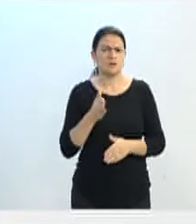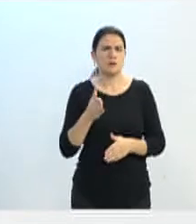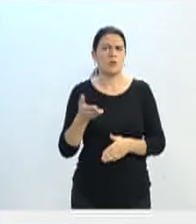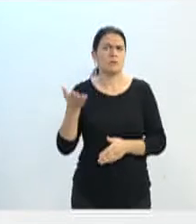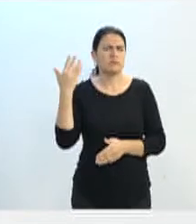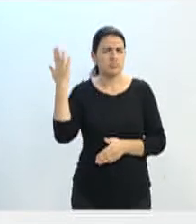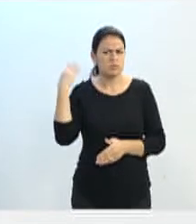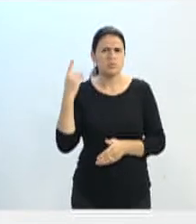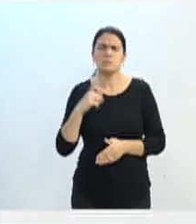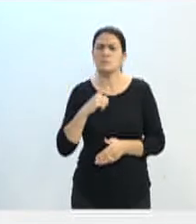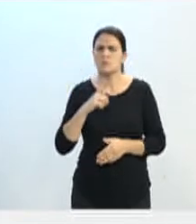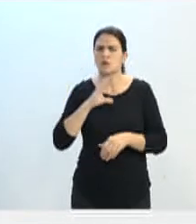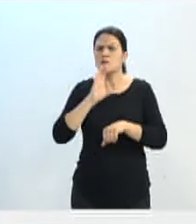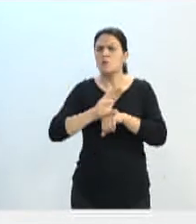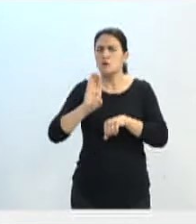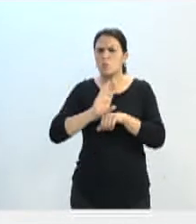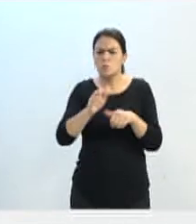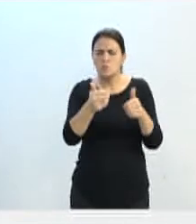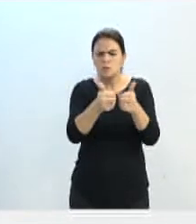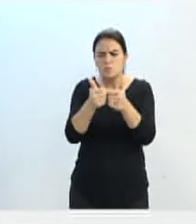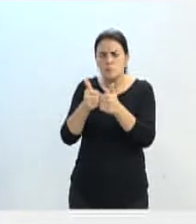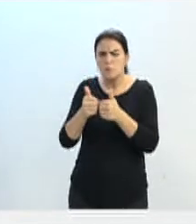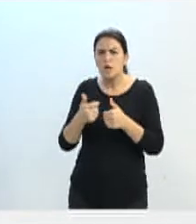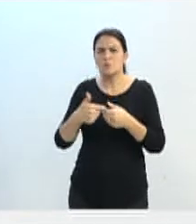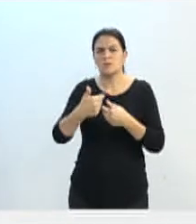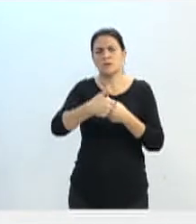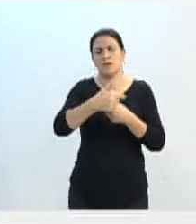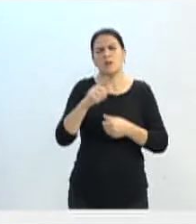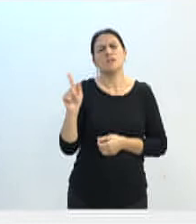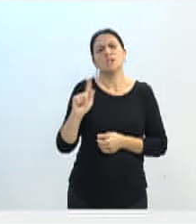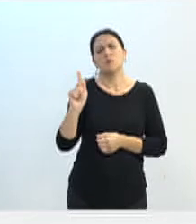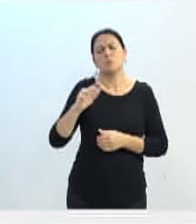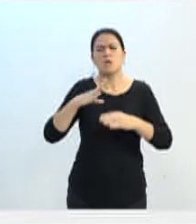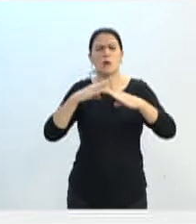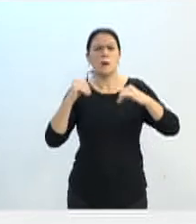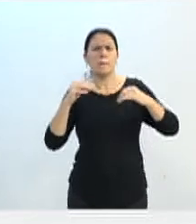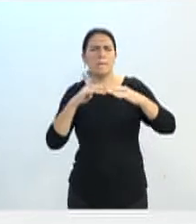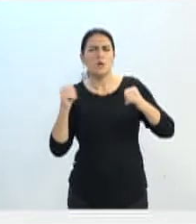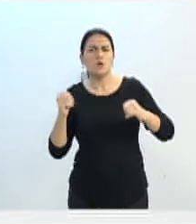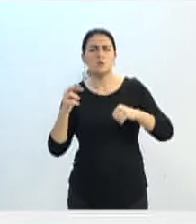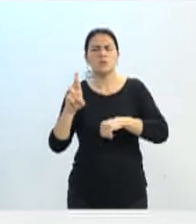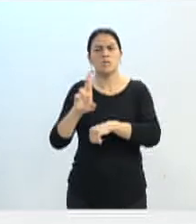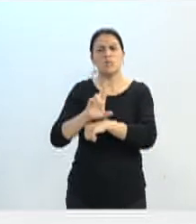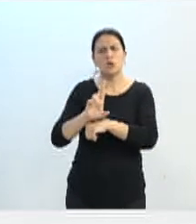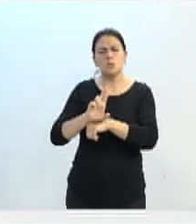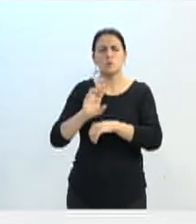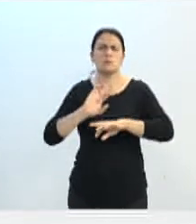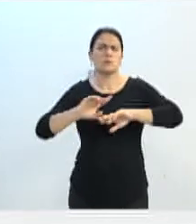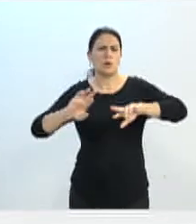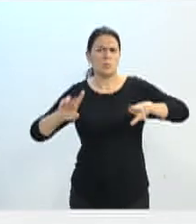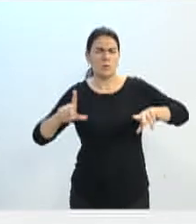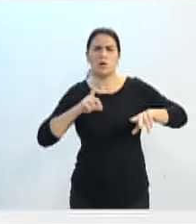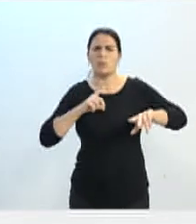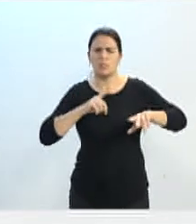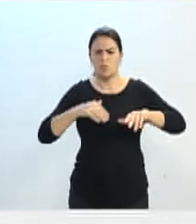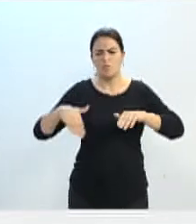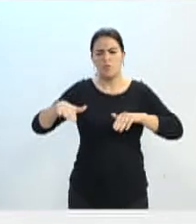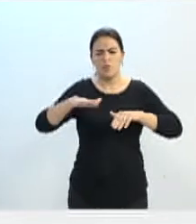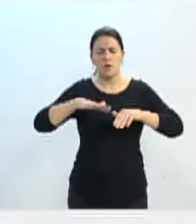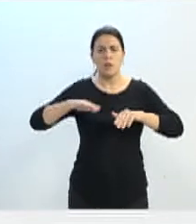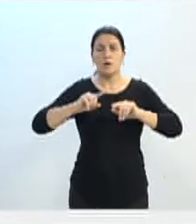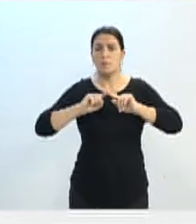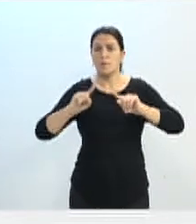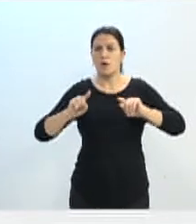ofertou cursos em cidades próximas. Gaspar, Brusque, Rio do Sul, enfim, várias cidades do entorno. Mas,